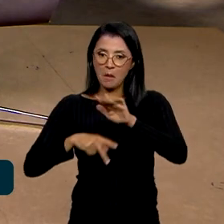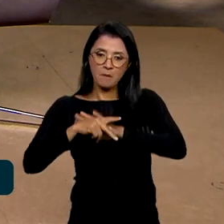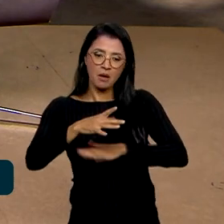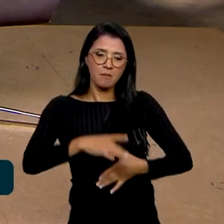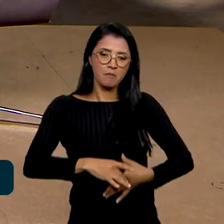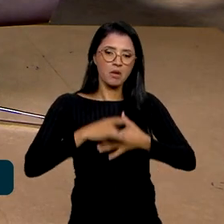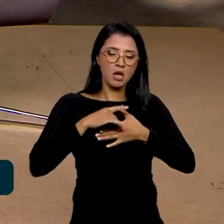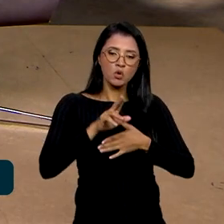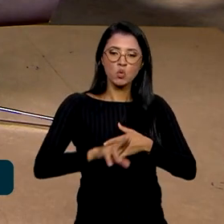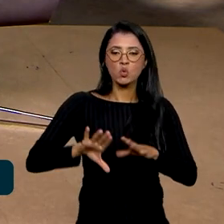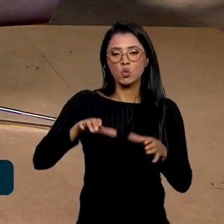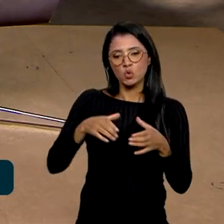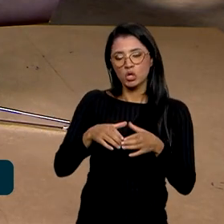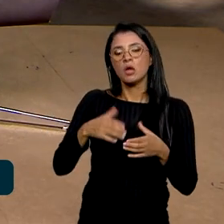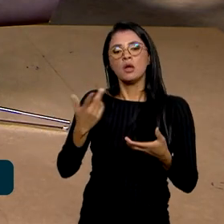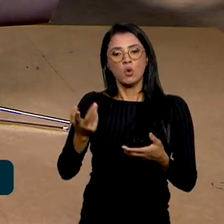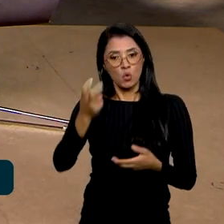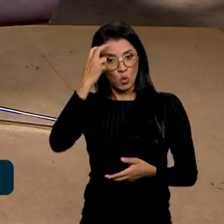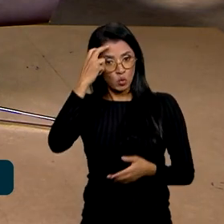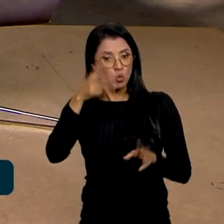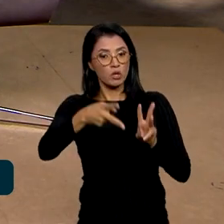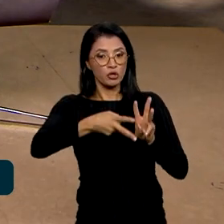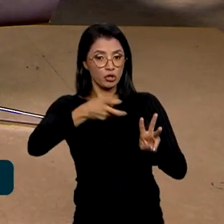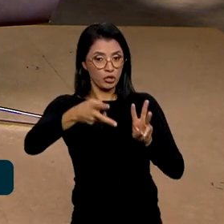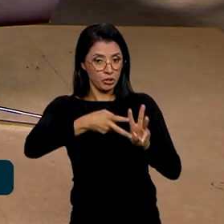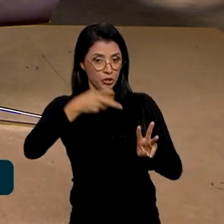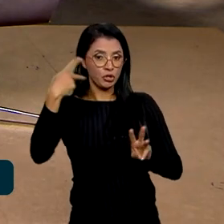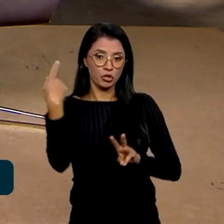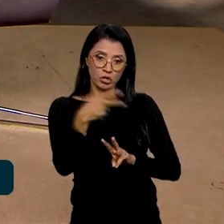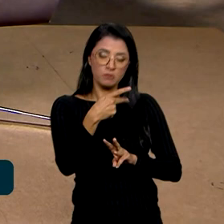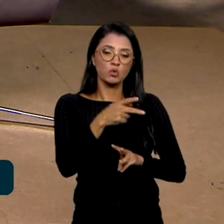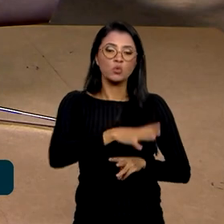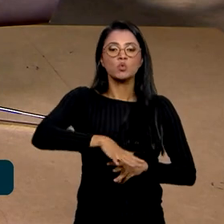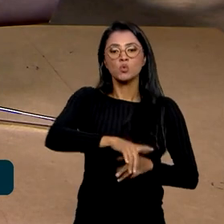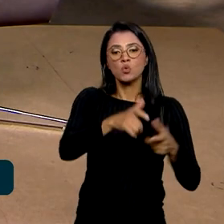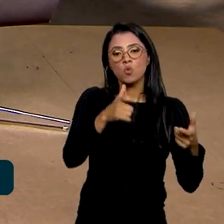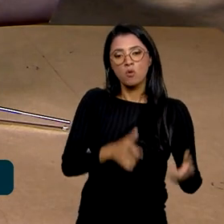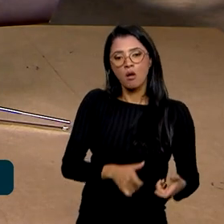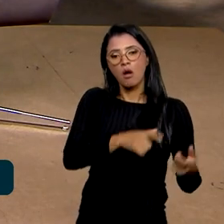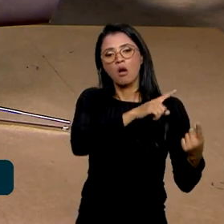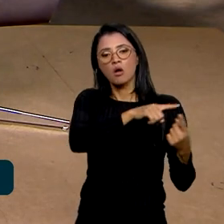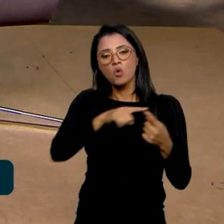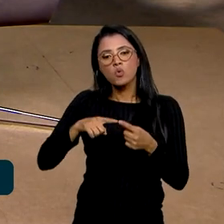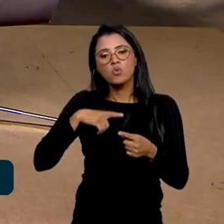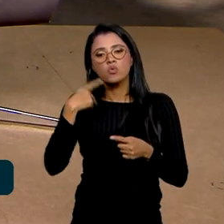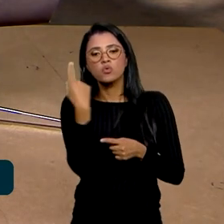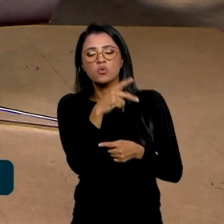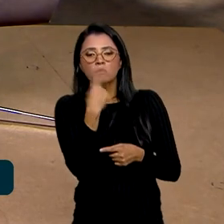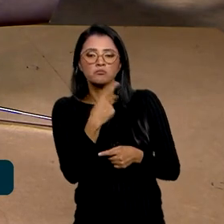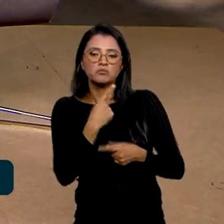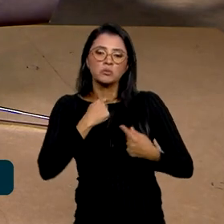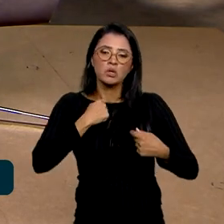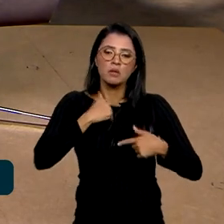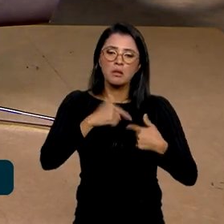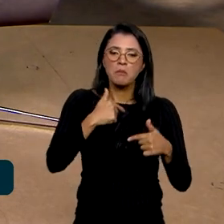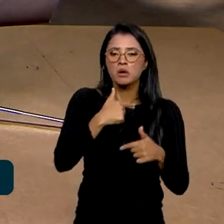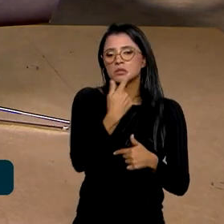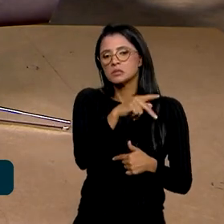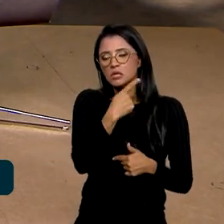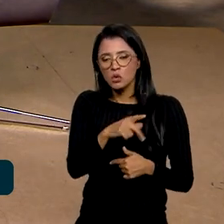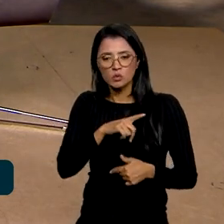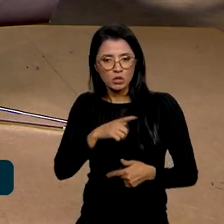coletivos, o culturas indígenas, nas nações indígenas, nas etnias e os seus fazeres. E você tem hoje,